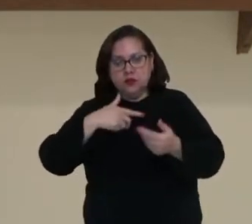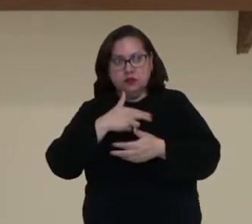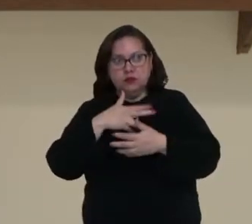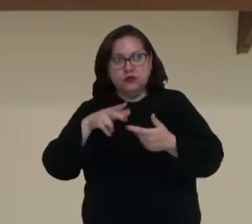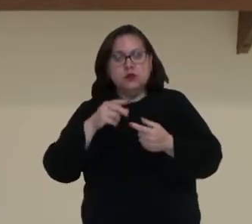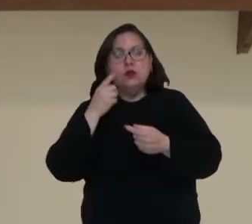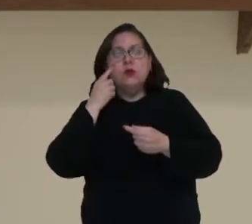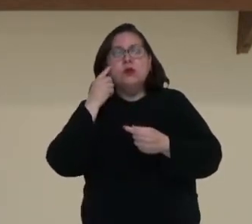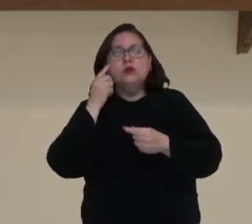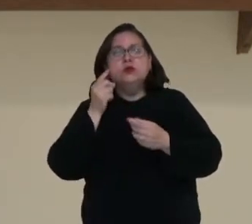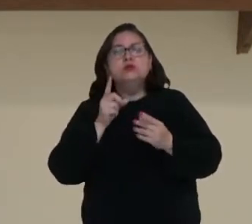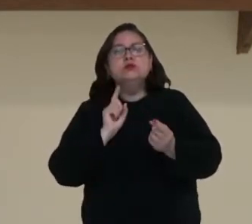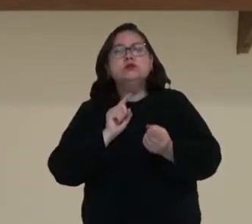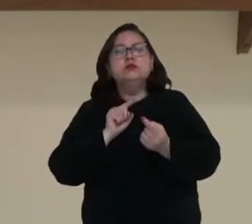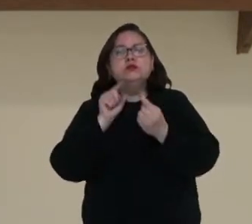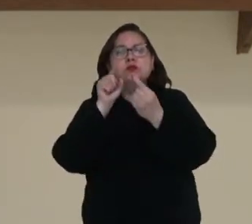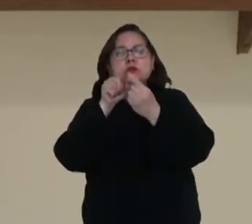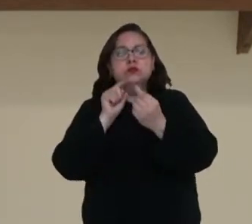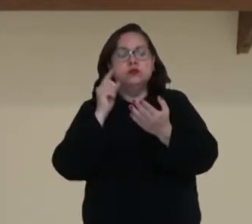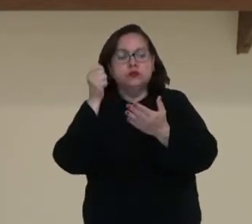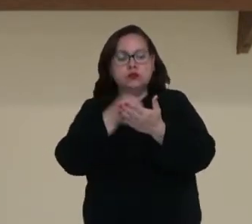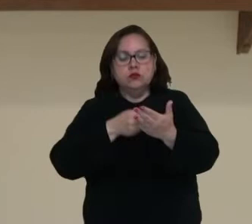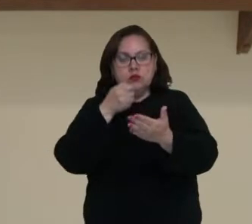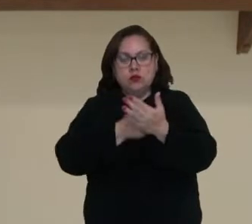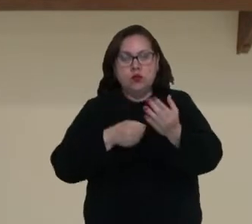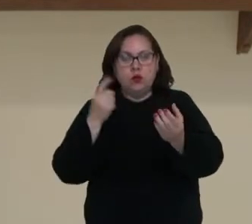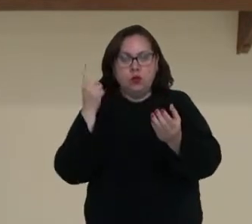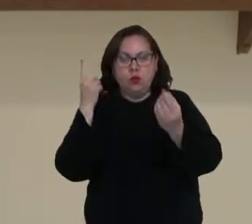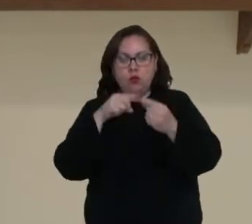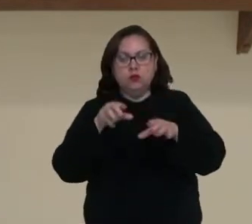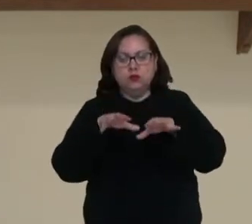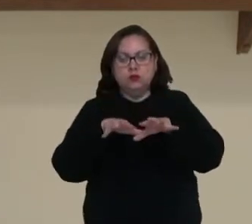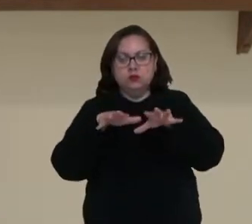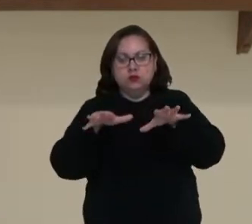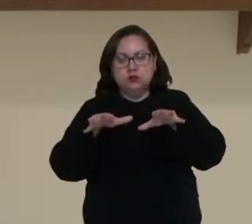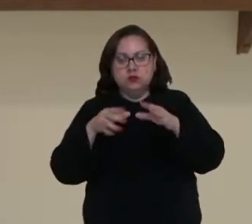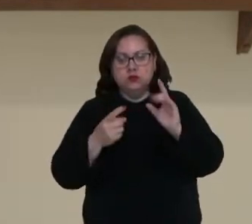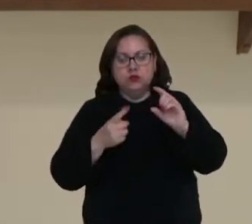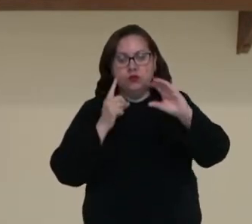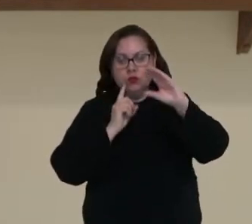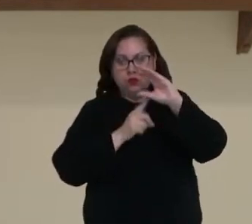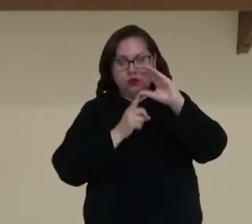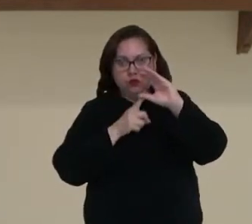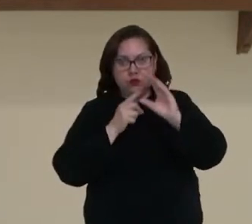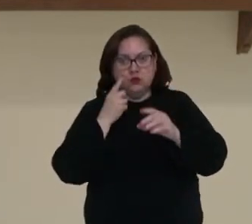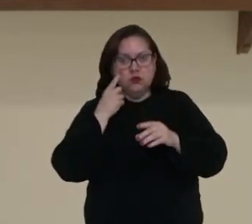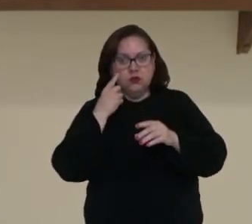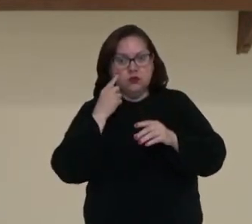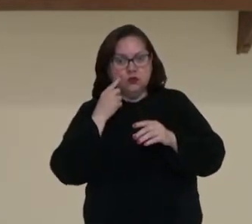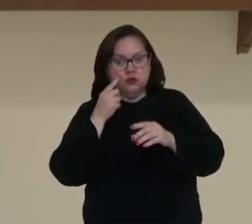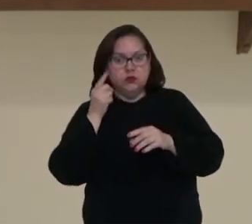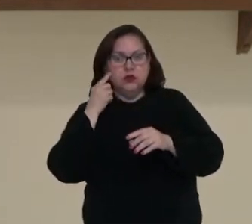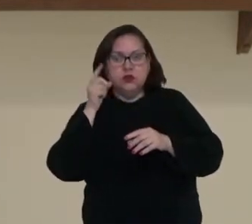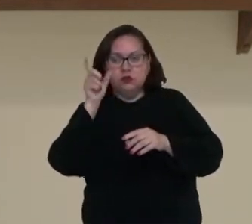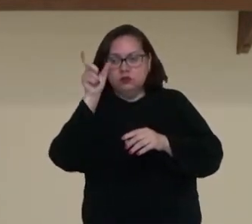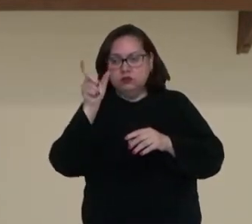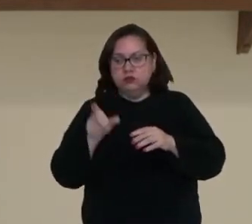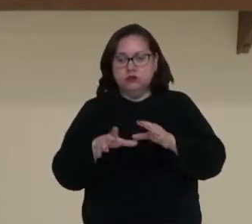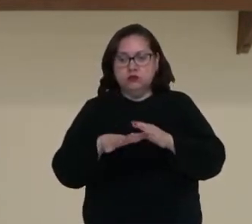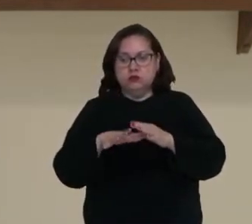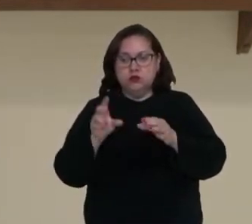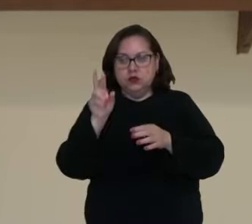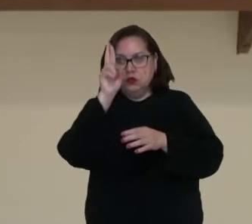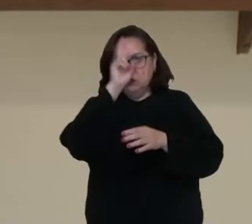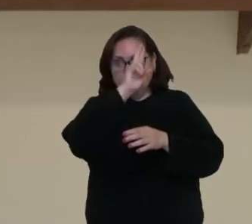formação do eixo era lutar contra a expansão do comunismo, que via ali na figura da